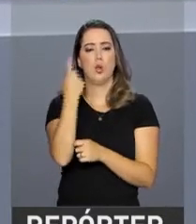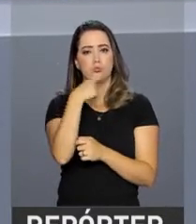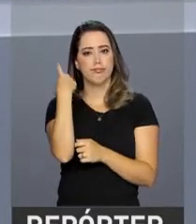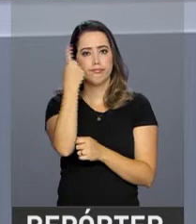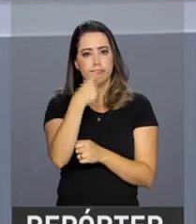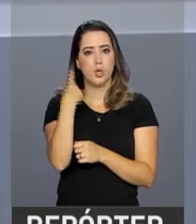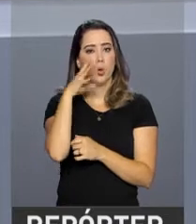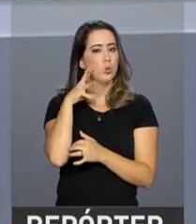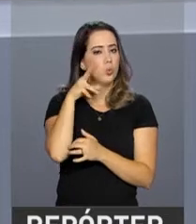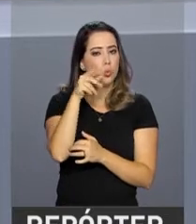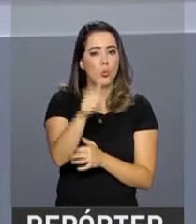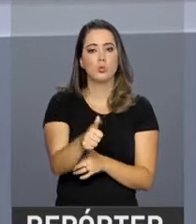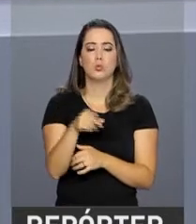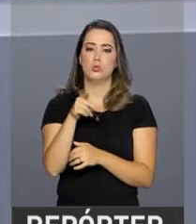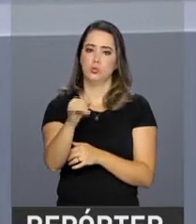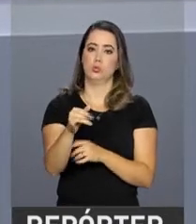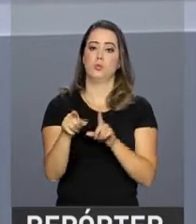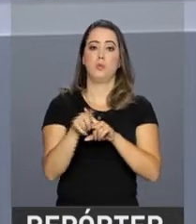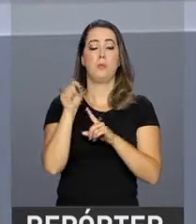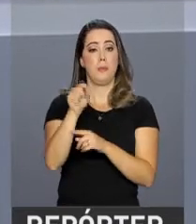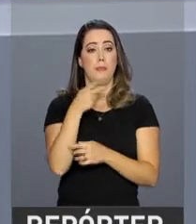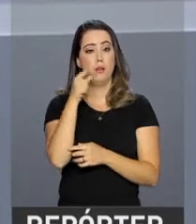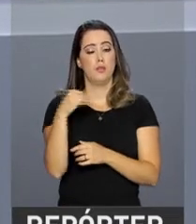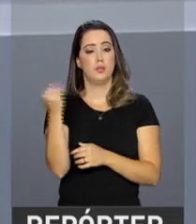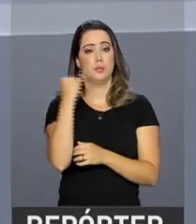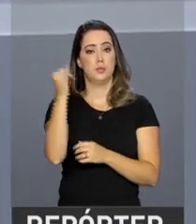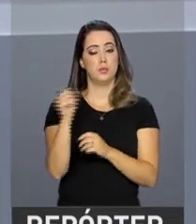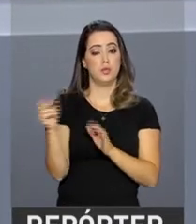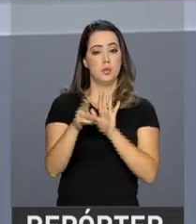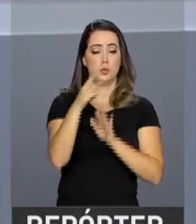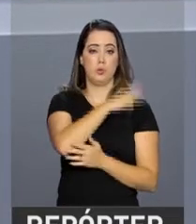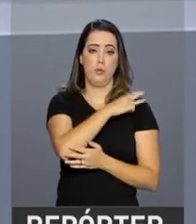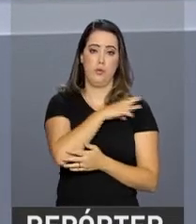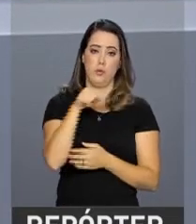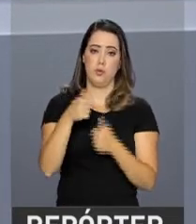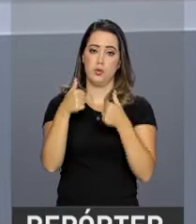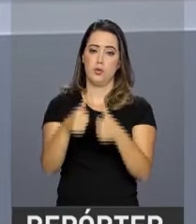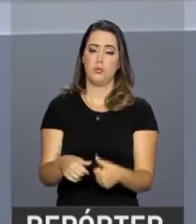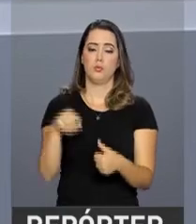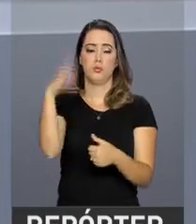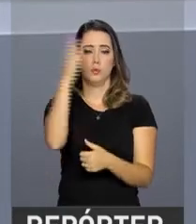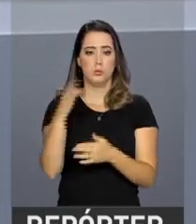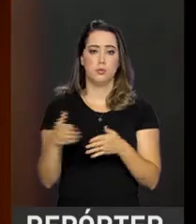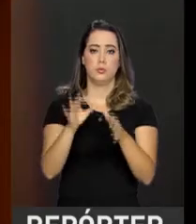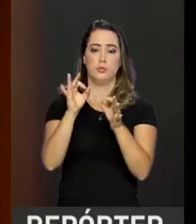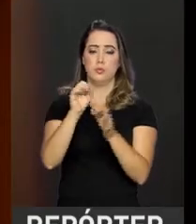todo o dia. O presidente Temer destacou ainda que a reforma no ensino médio coloca o Brasil no século XXI.